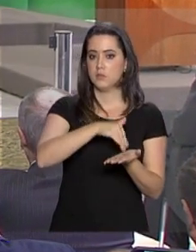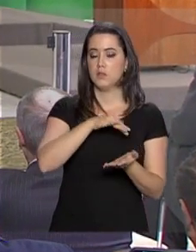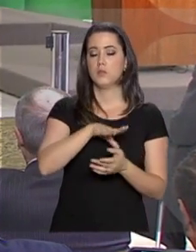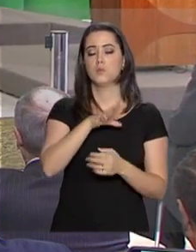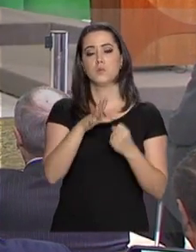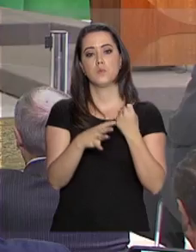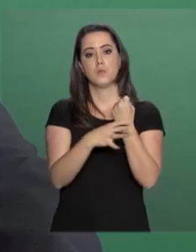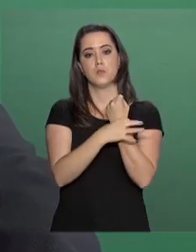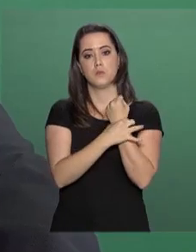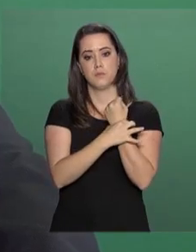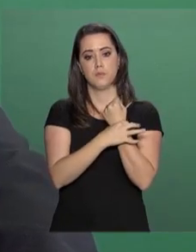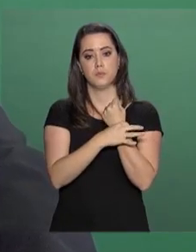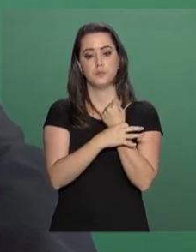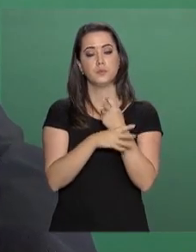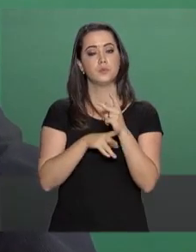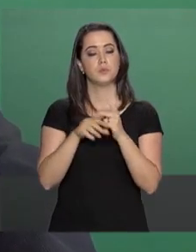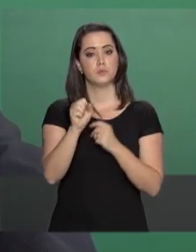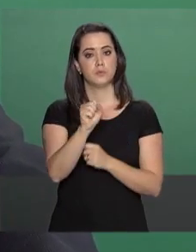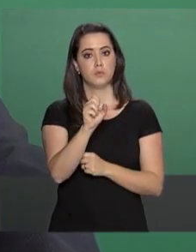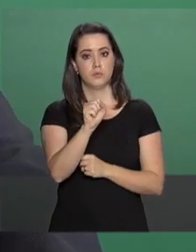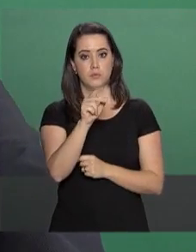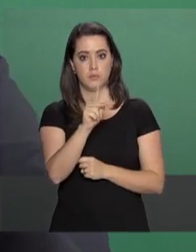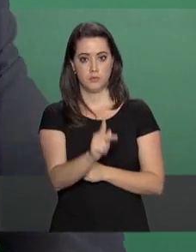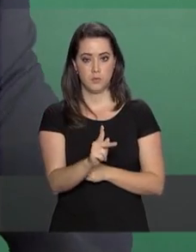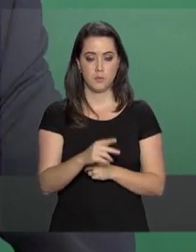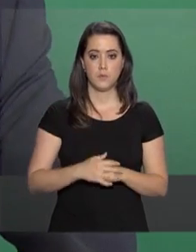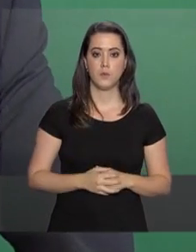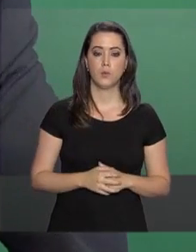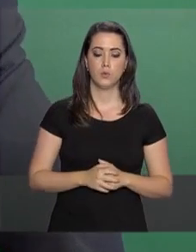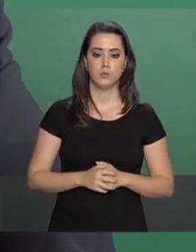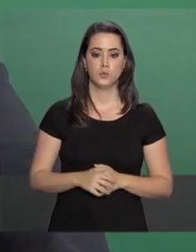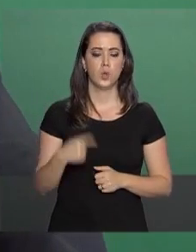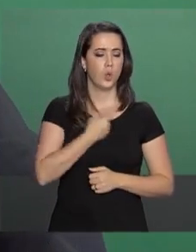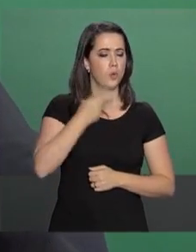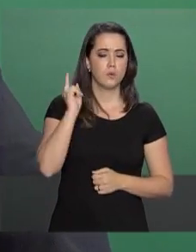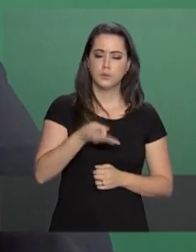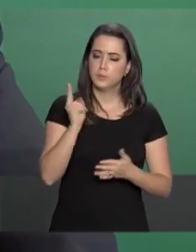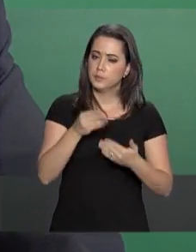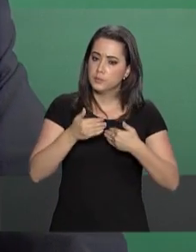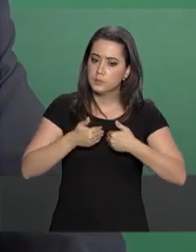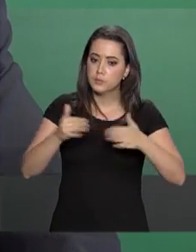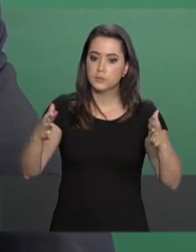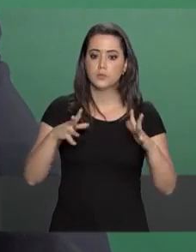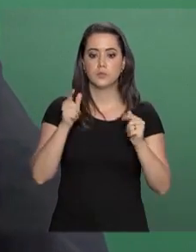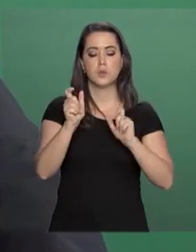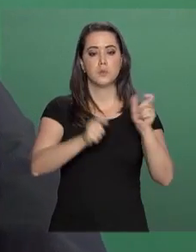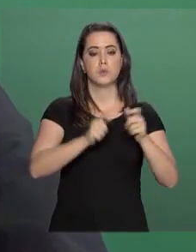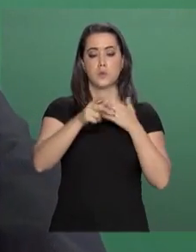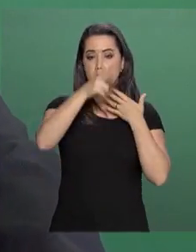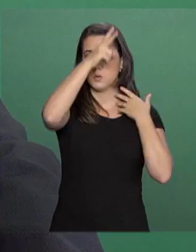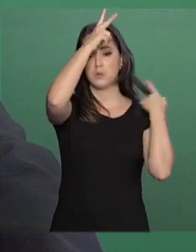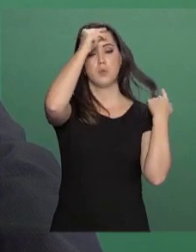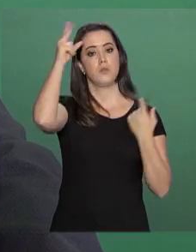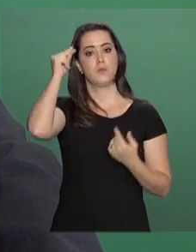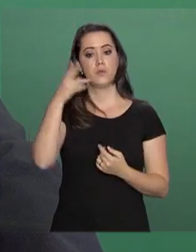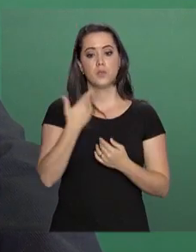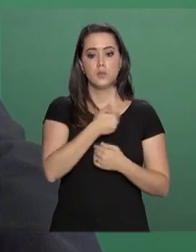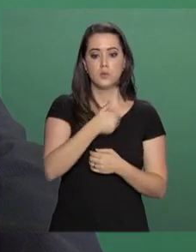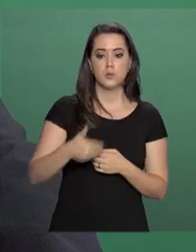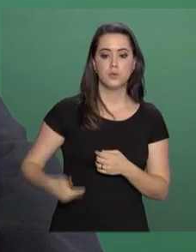Segurança Pública. Aqui nós estaremos sempre de portas abertas a todos os prefeitos, aos governadores,